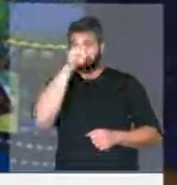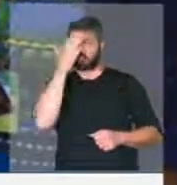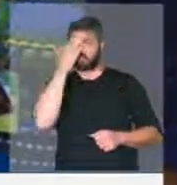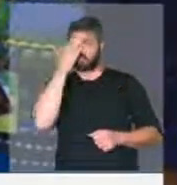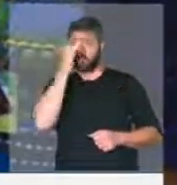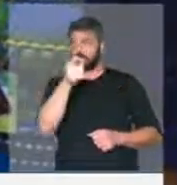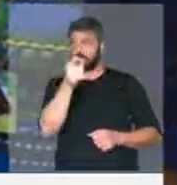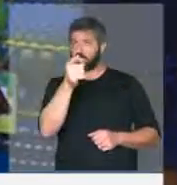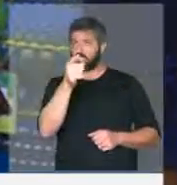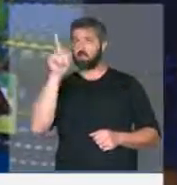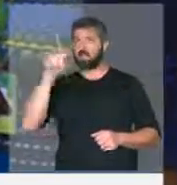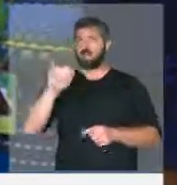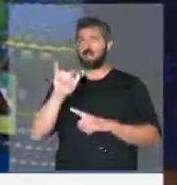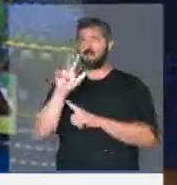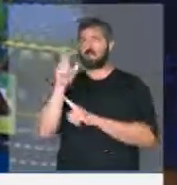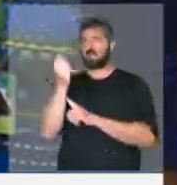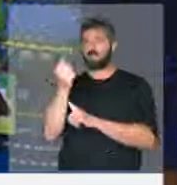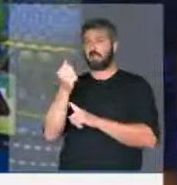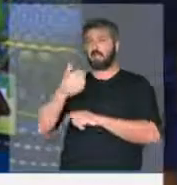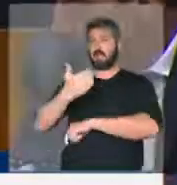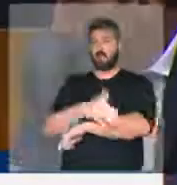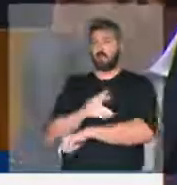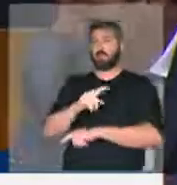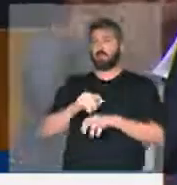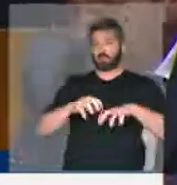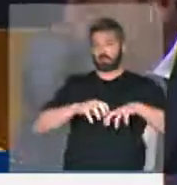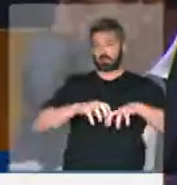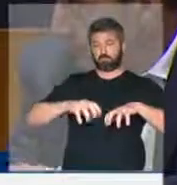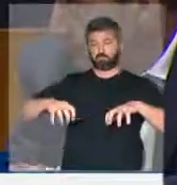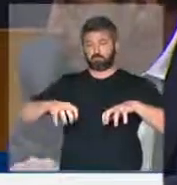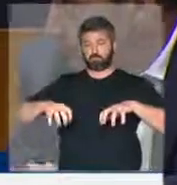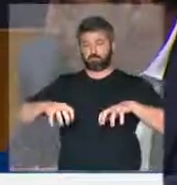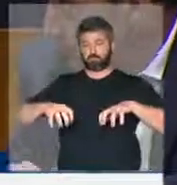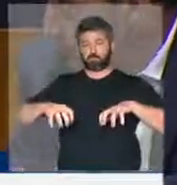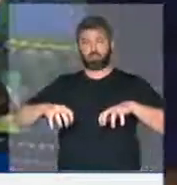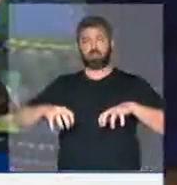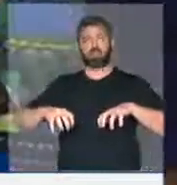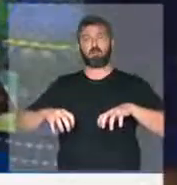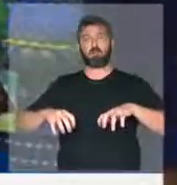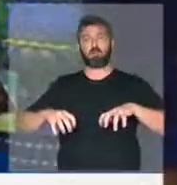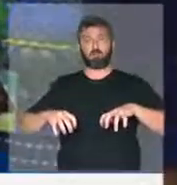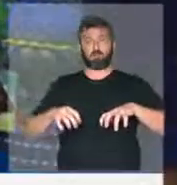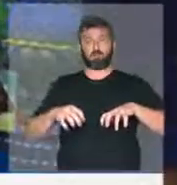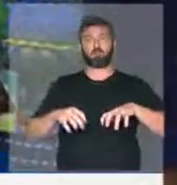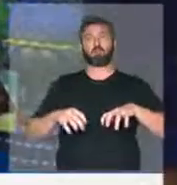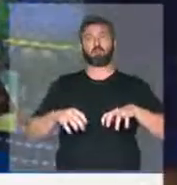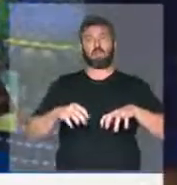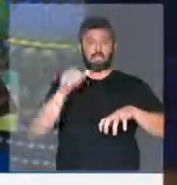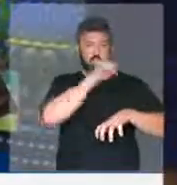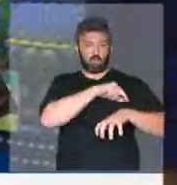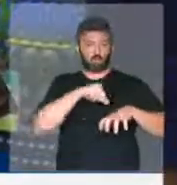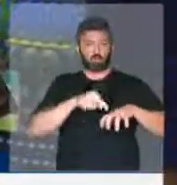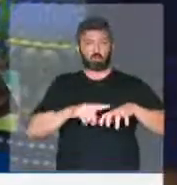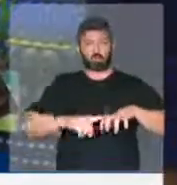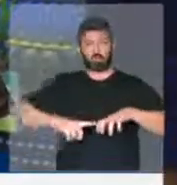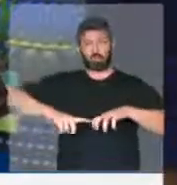excelência sabe que é uma ilha, é um bairro, mas é o único bairro que é ilha no Rio de Janeiro, que a